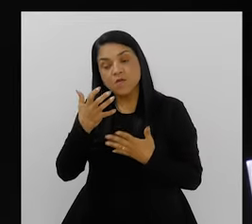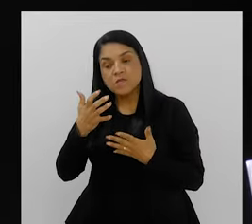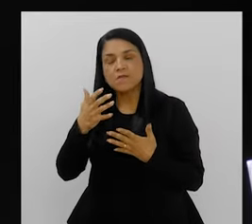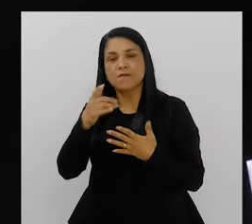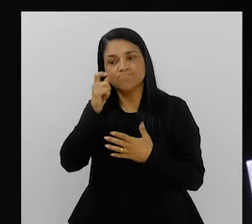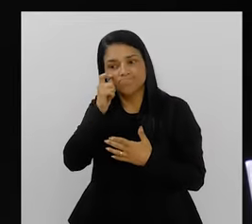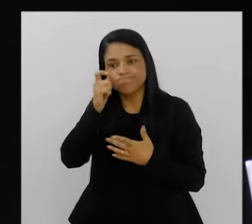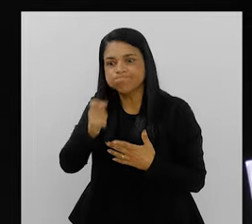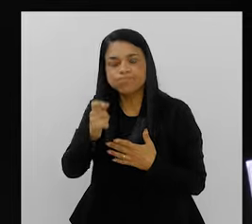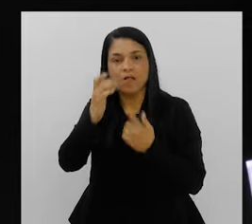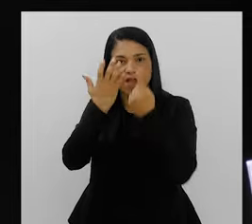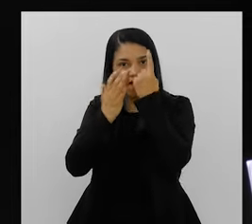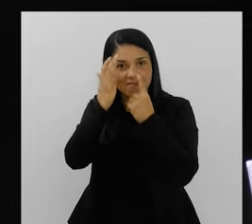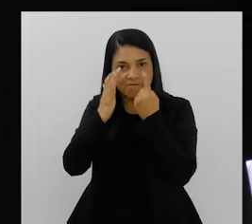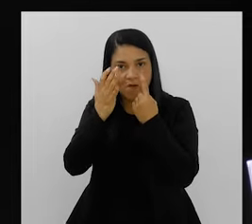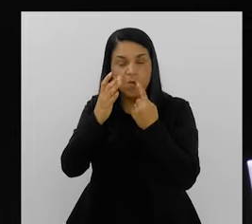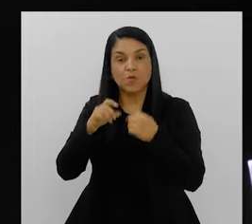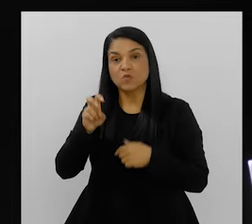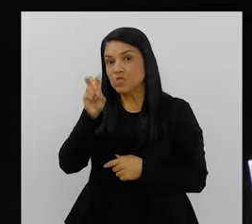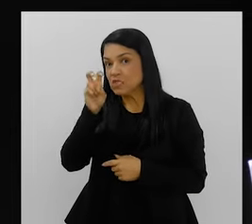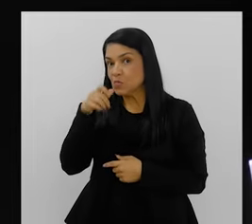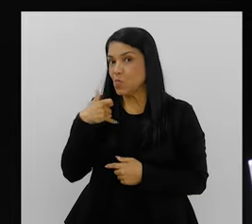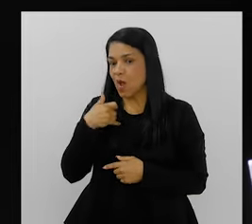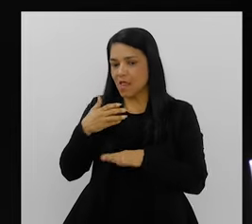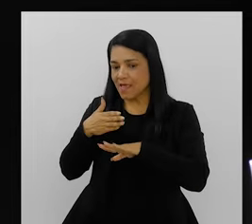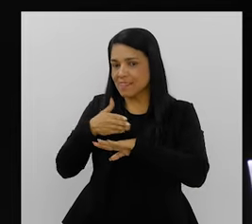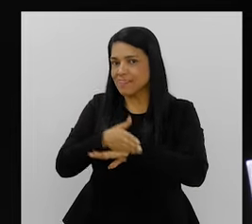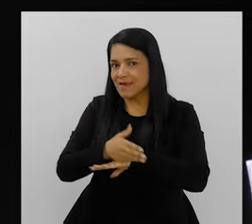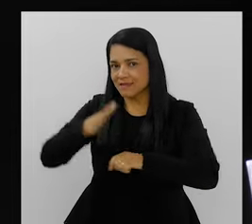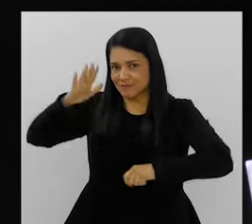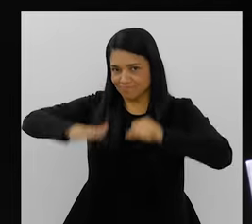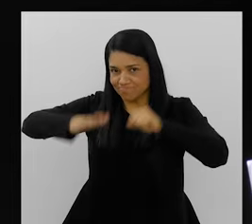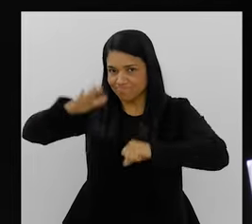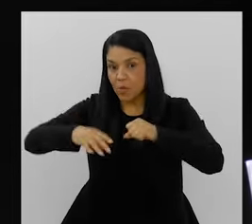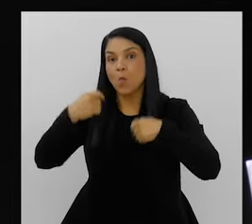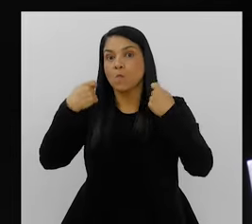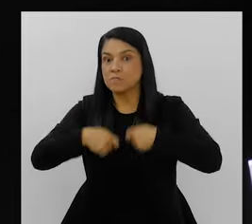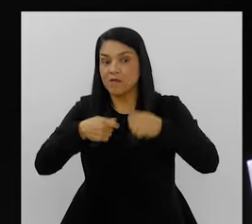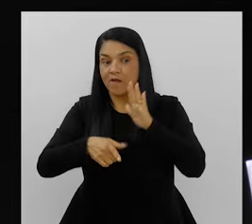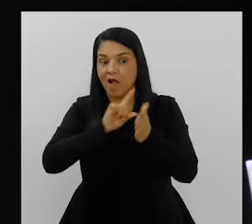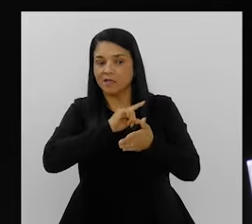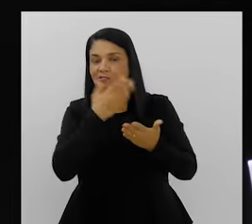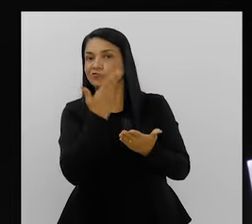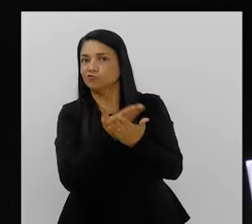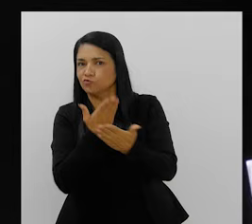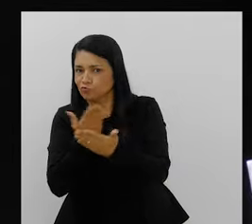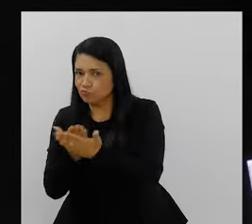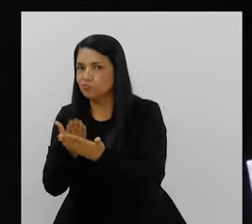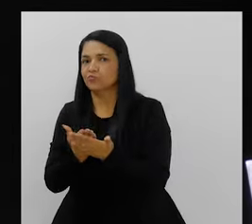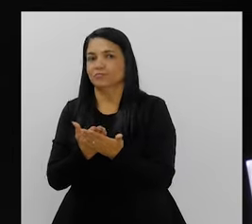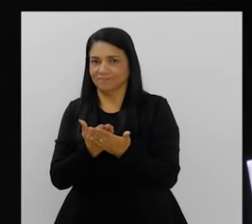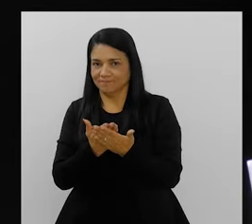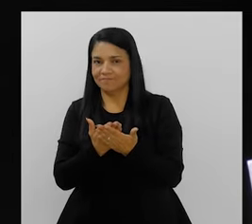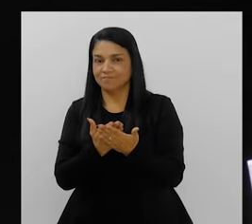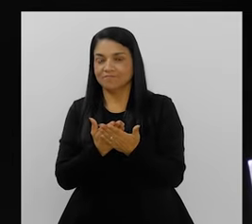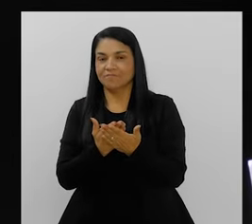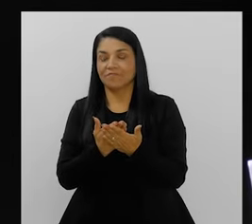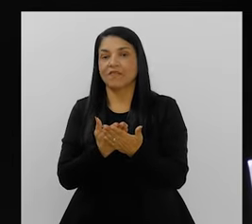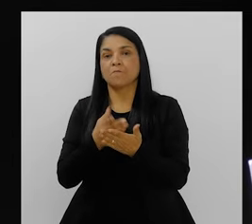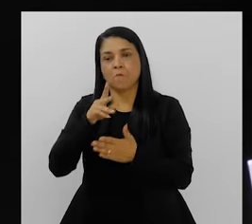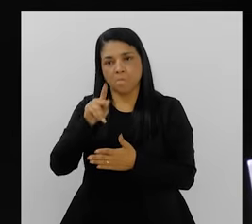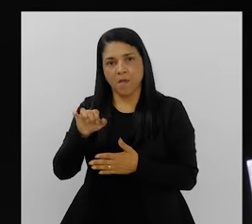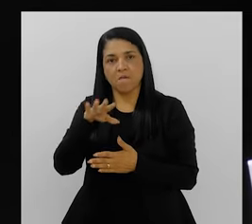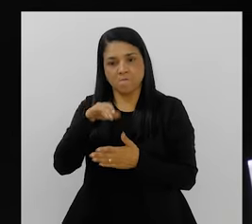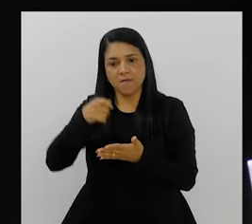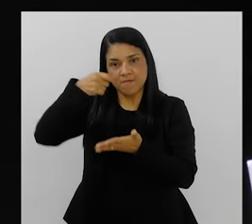muito, que eu entrei no Aprendiz do Salgueiro com cinco anos, eu tinha que estudar. Havia essa exigência. Então, eu fiz todas as